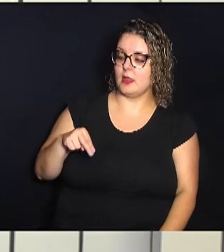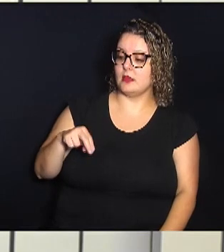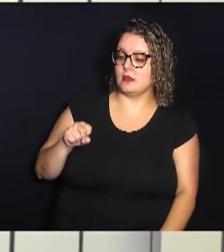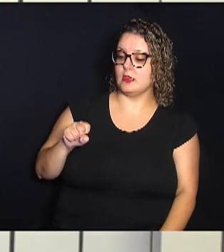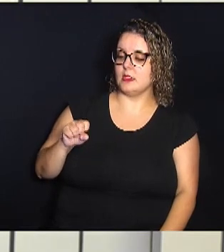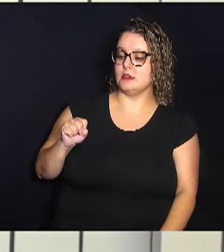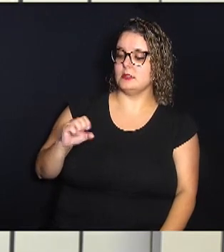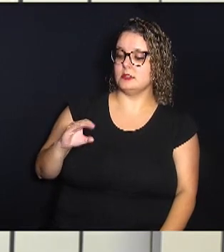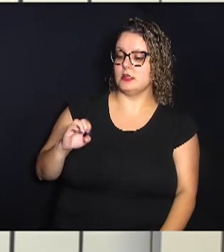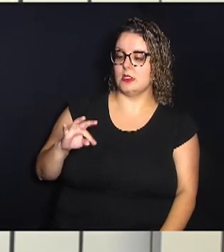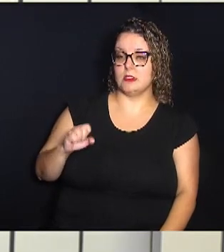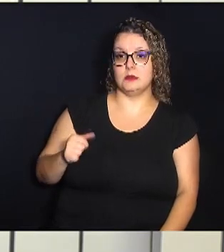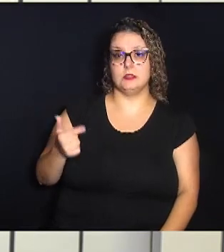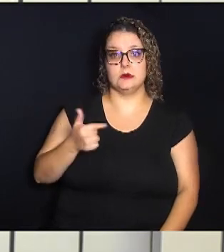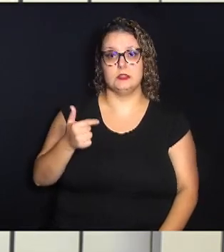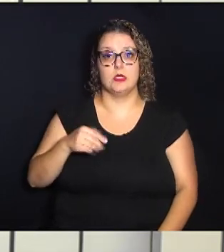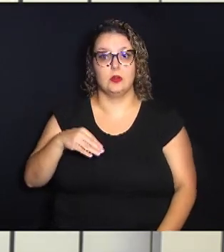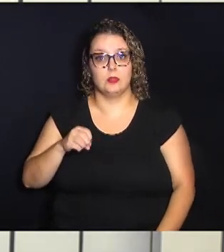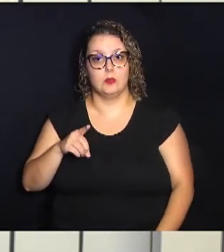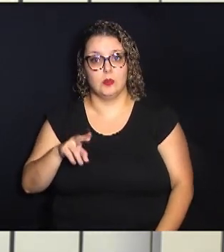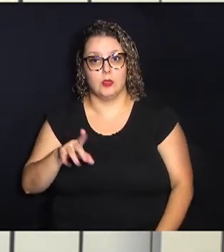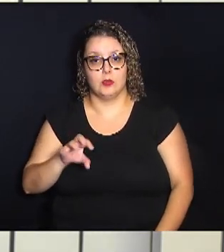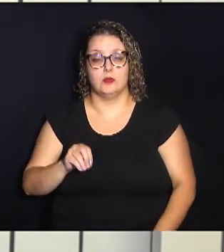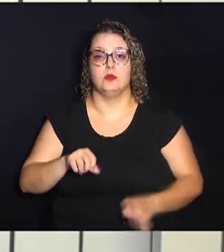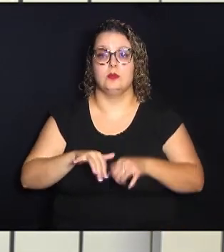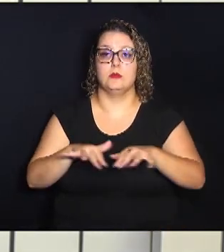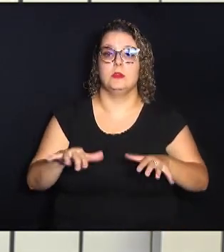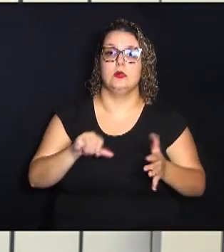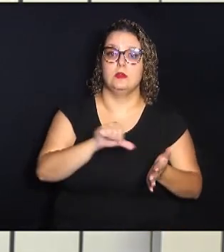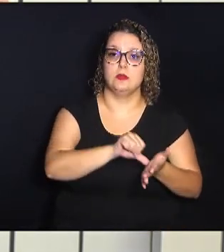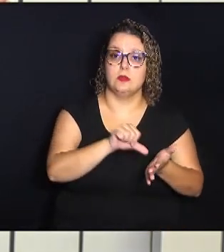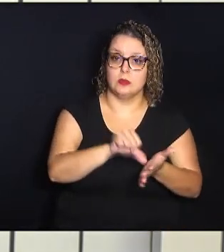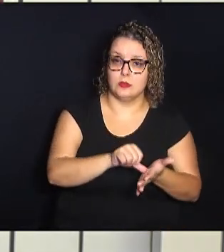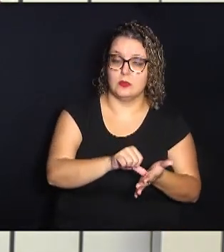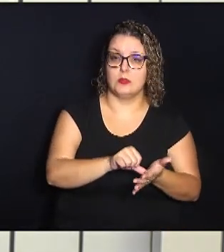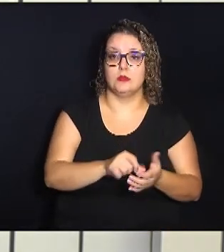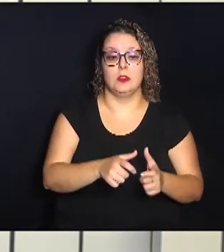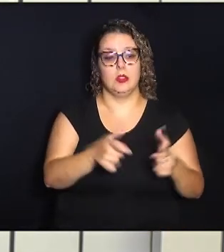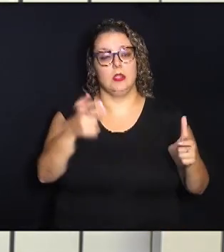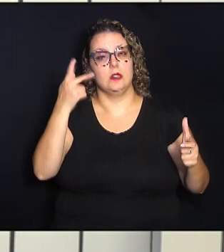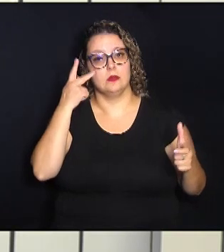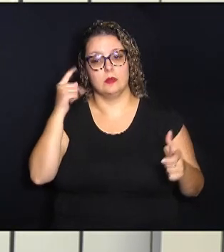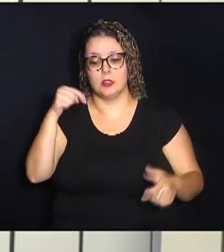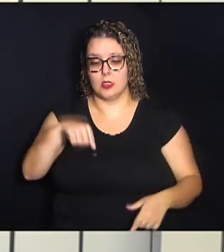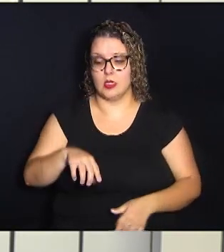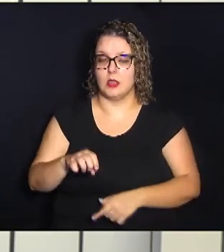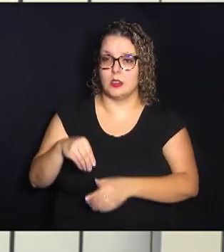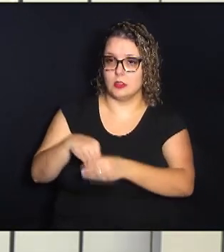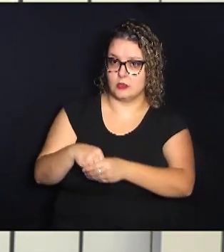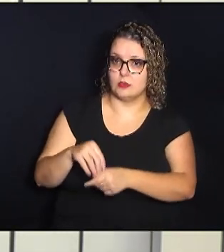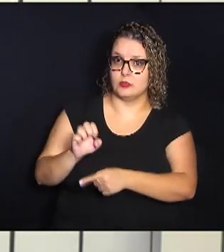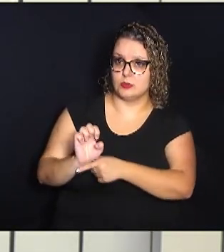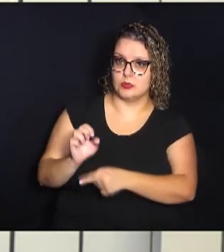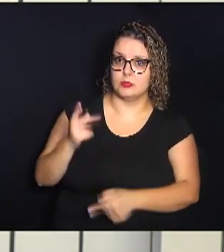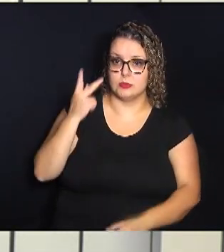segundo módulo distribuídas entre as unidades da Grande São Paulo, aqui do interior e também do litoral.